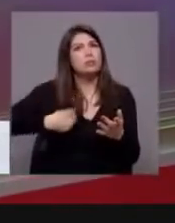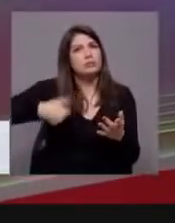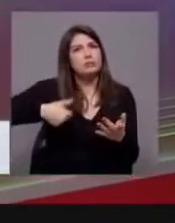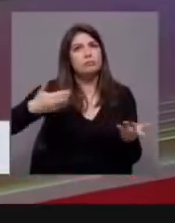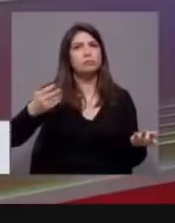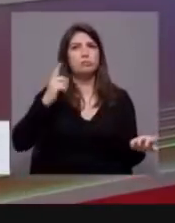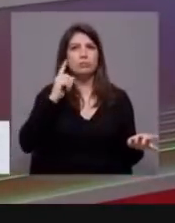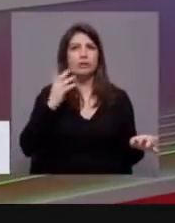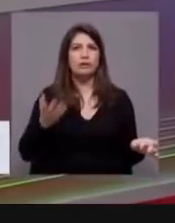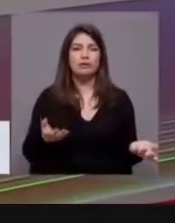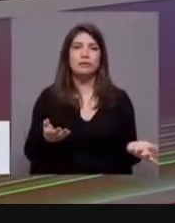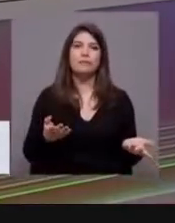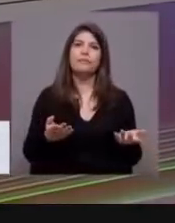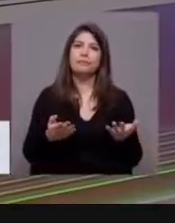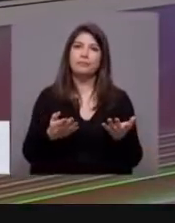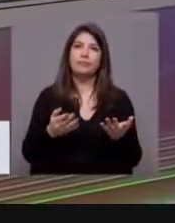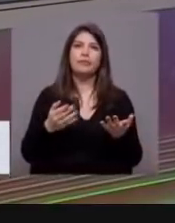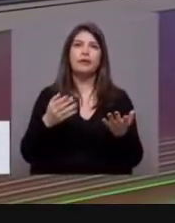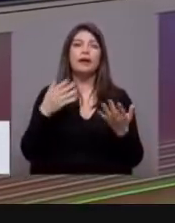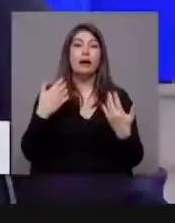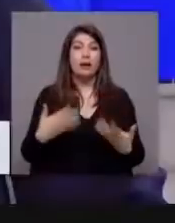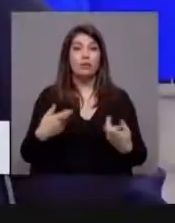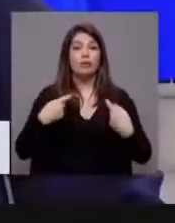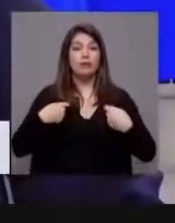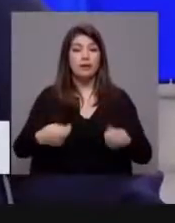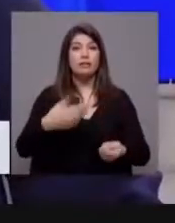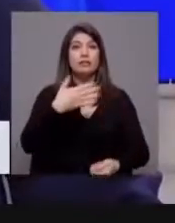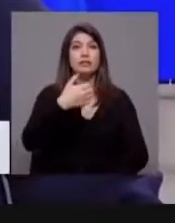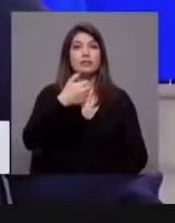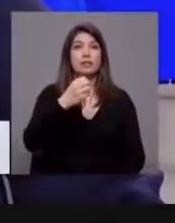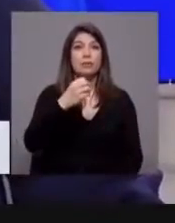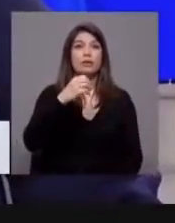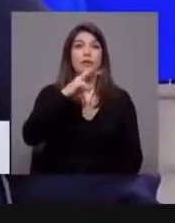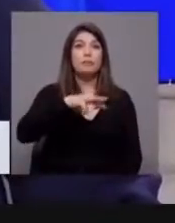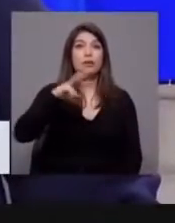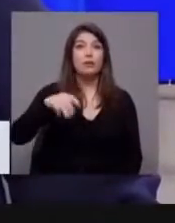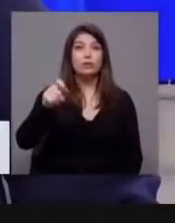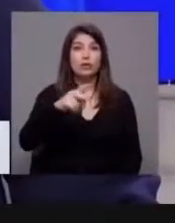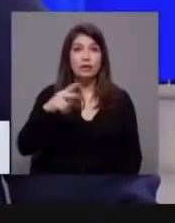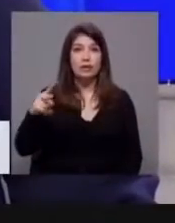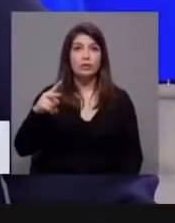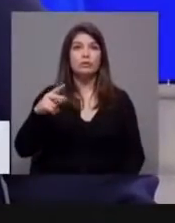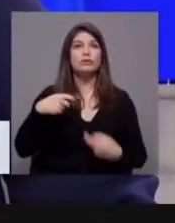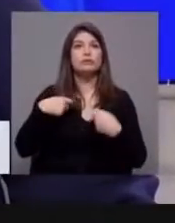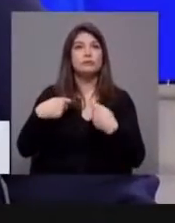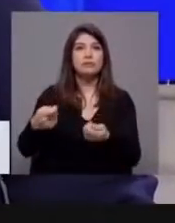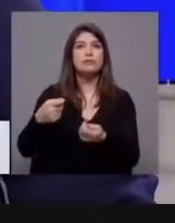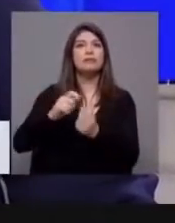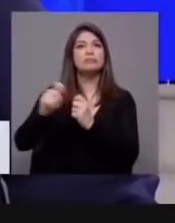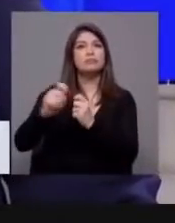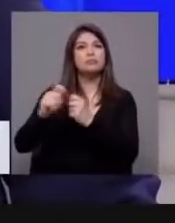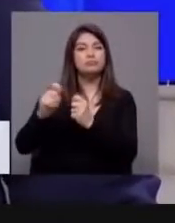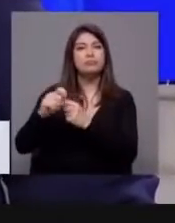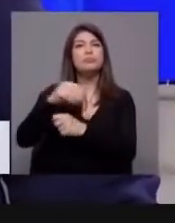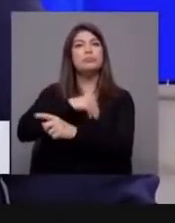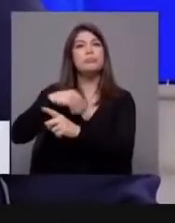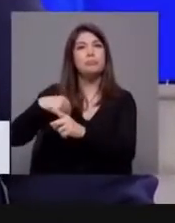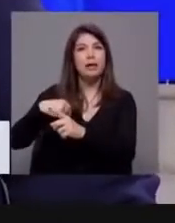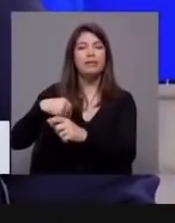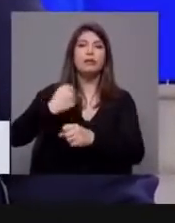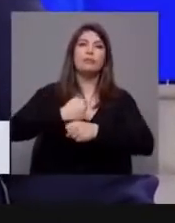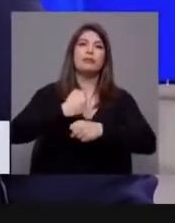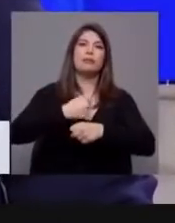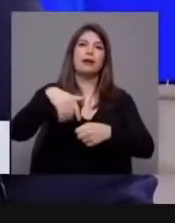mais interessante. Neste momento gastamos 150 milhões de euros a contratar tarefeiros a recibo verdes para as urgências. Bem